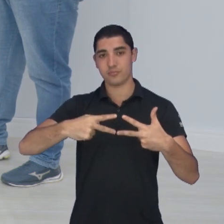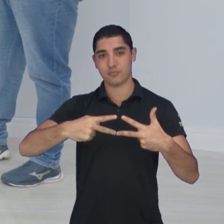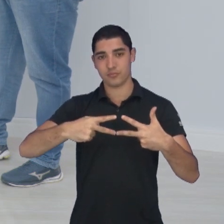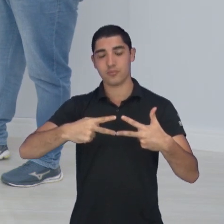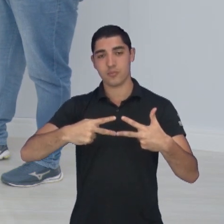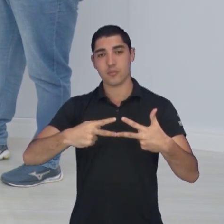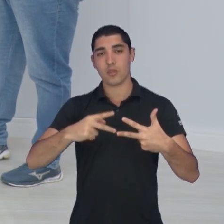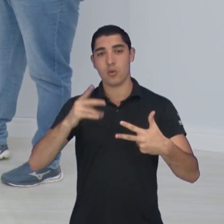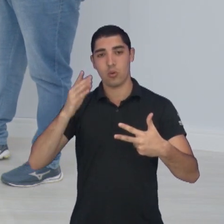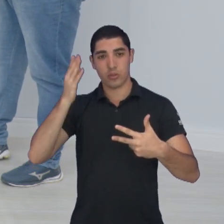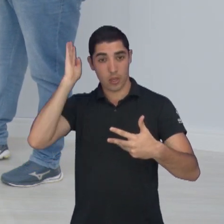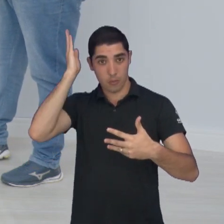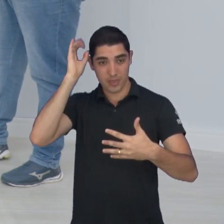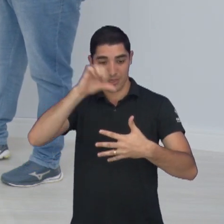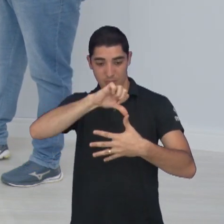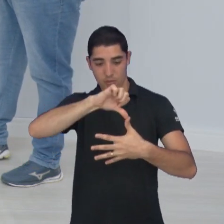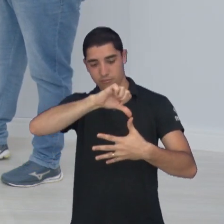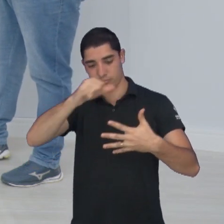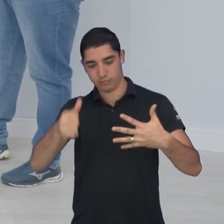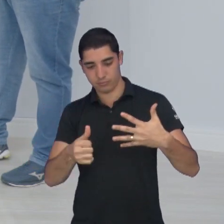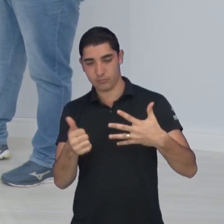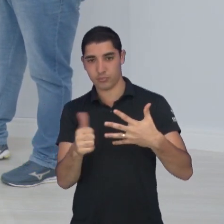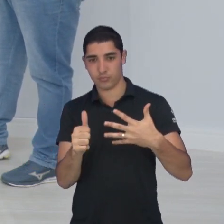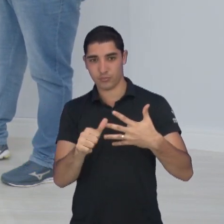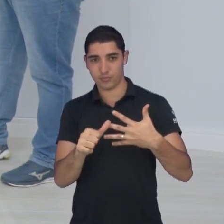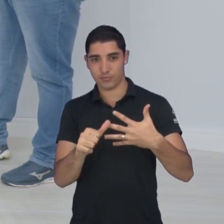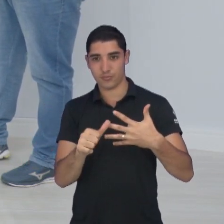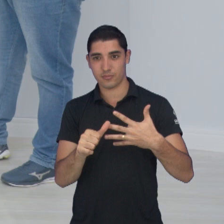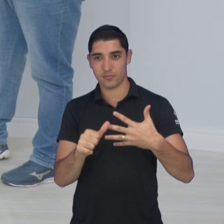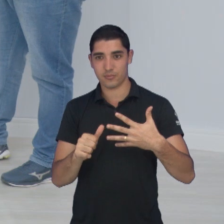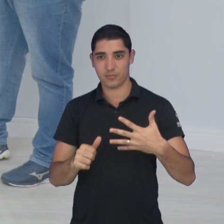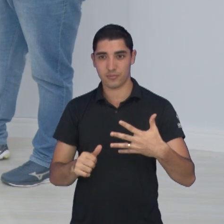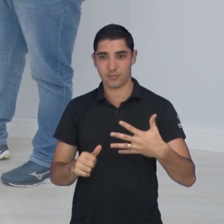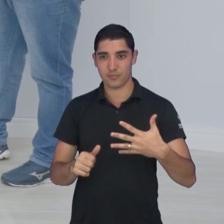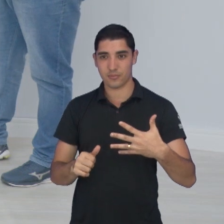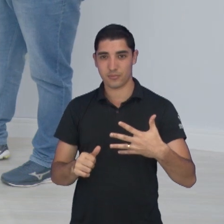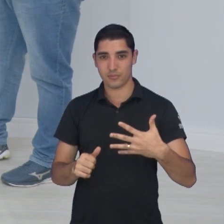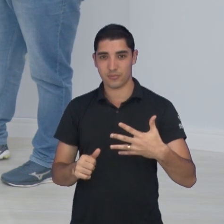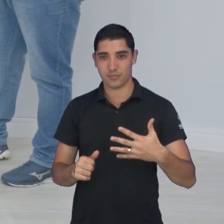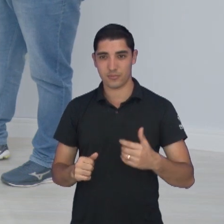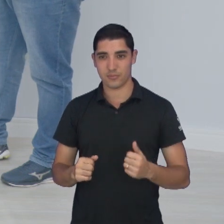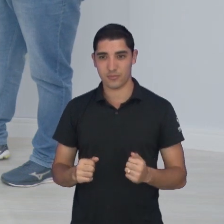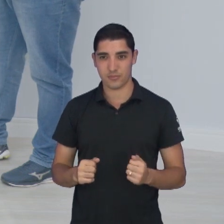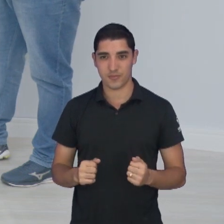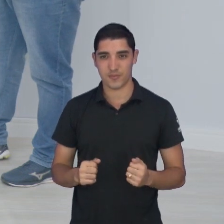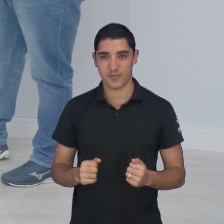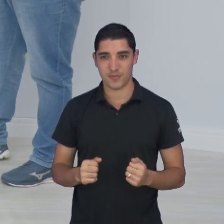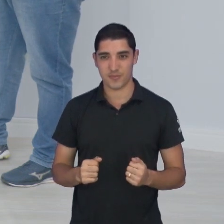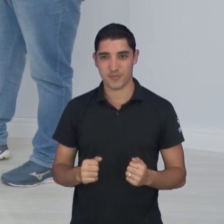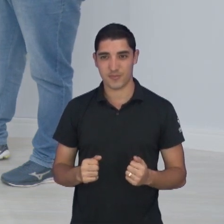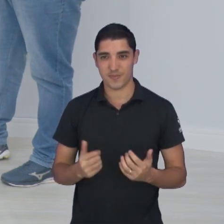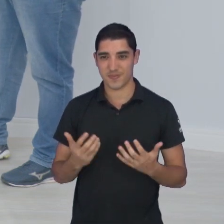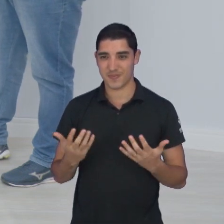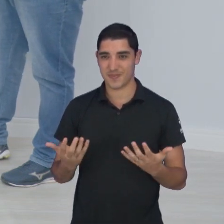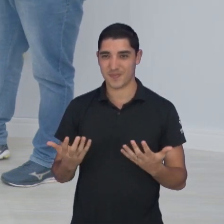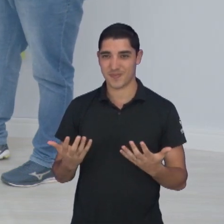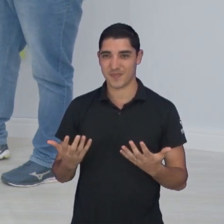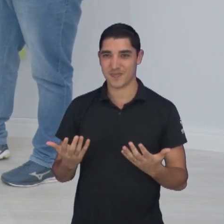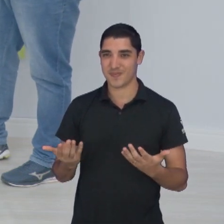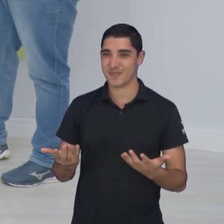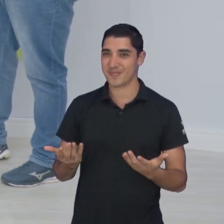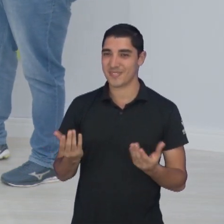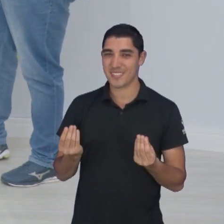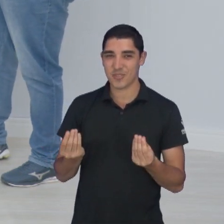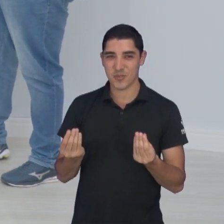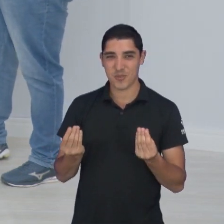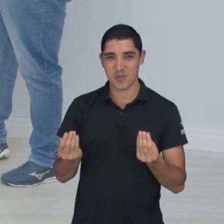Taubaté caindo pra décimo primeiro. Linense, décimo segundo. Décimo terceiro. O é isso? Vontade de cair aqui. O que é isso? de chorar